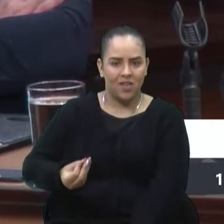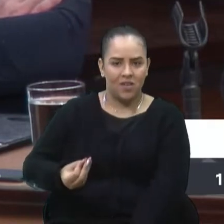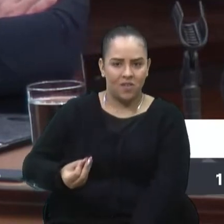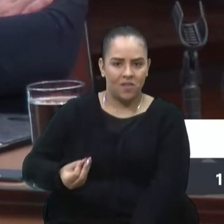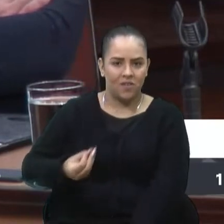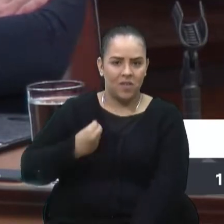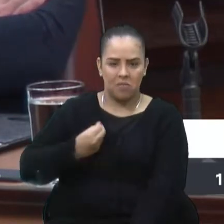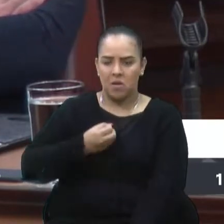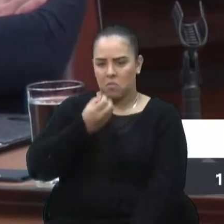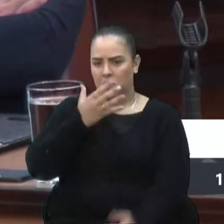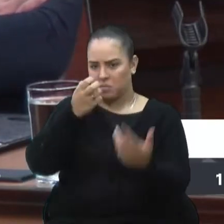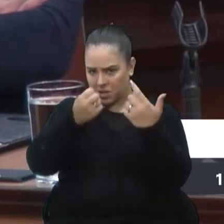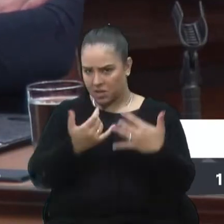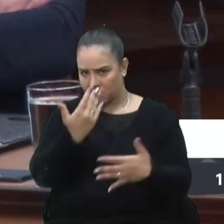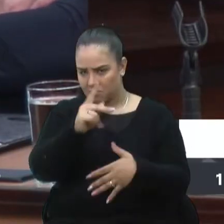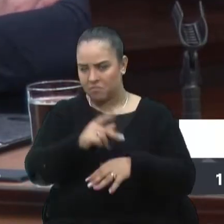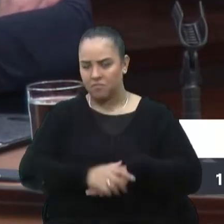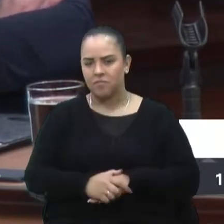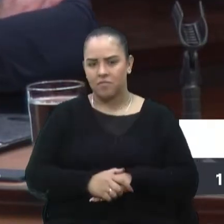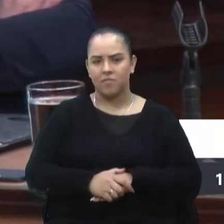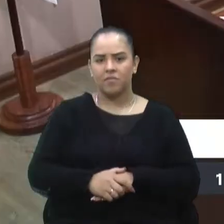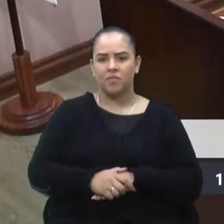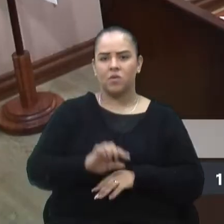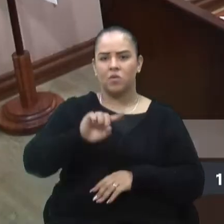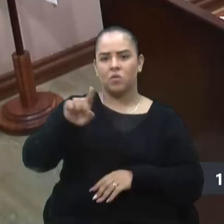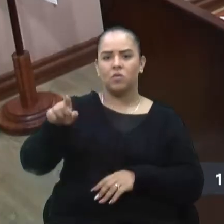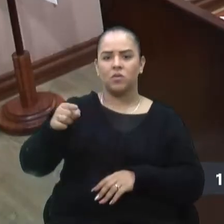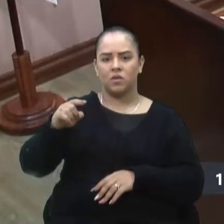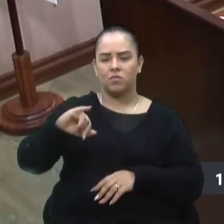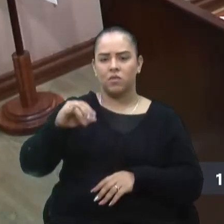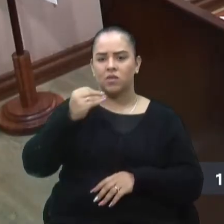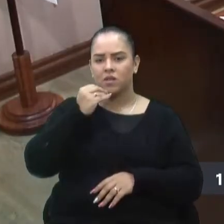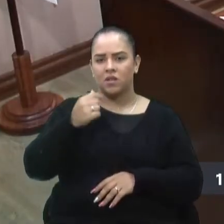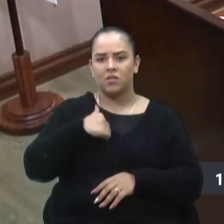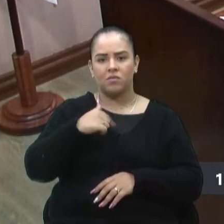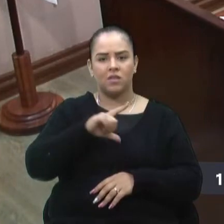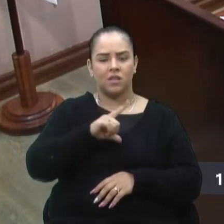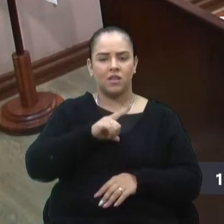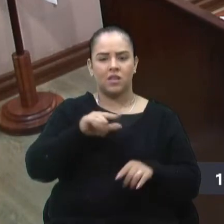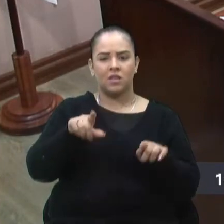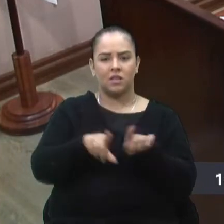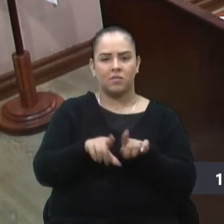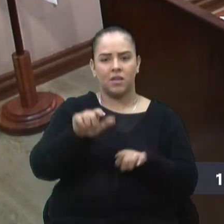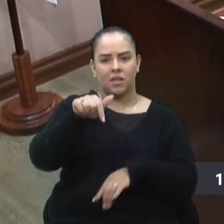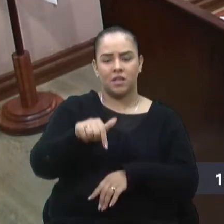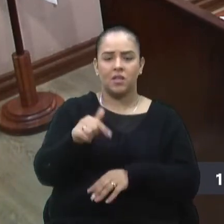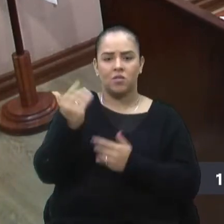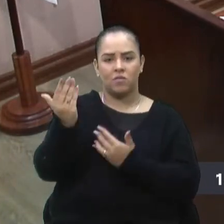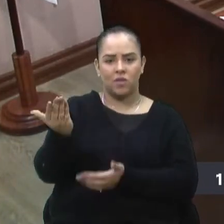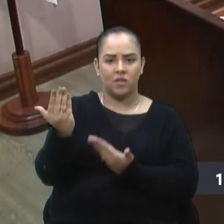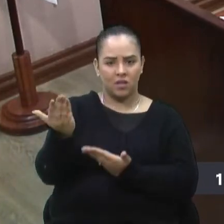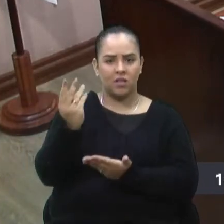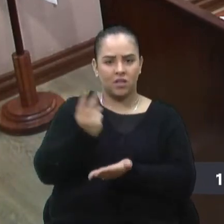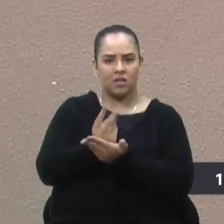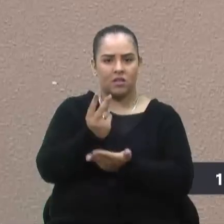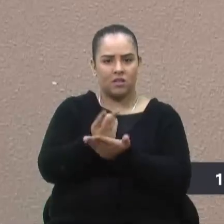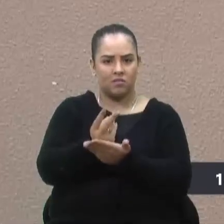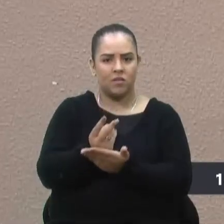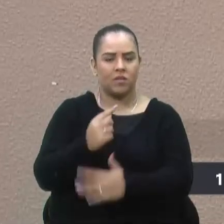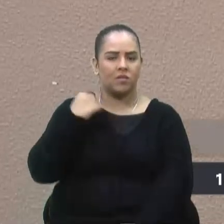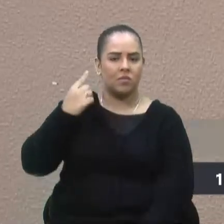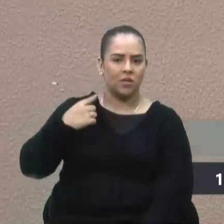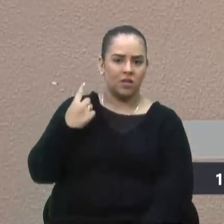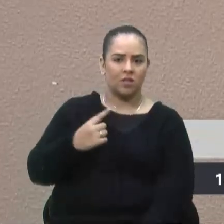boa explicação do senhor. Uma das oportunidades também que eu tive aqui de homenagear o nosso sempre deputado Valmir